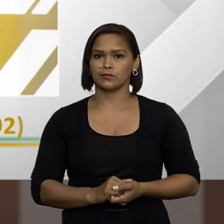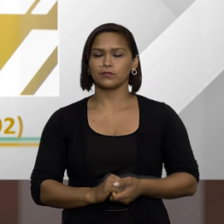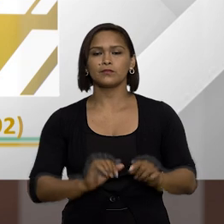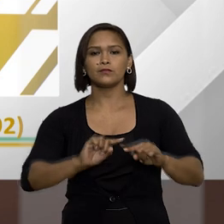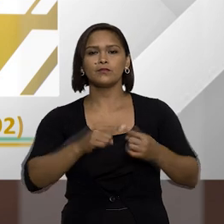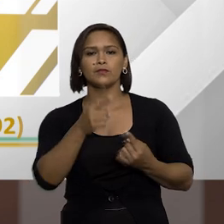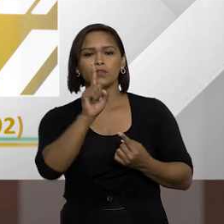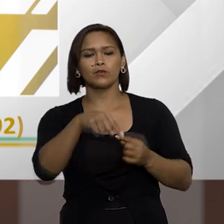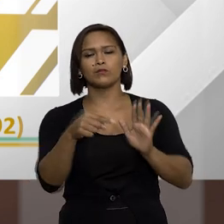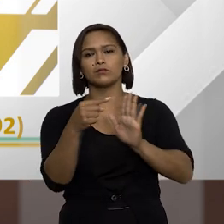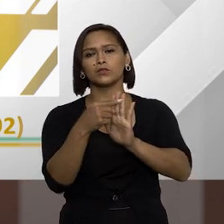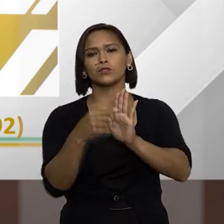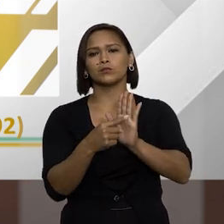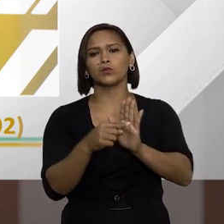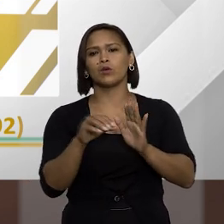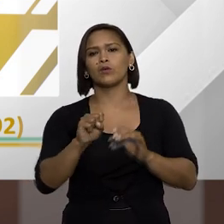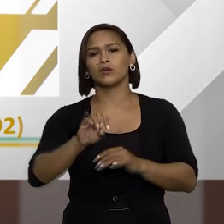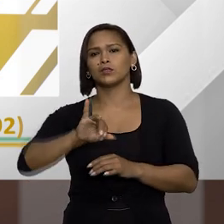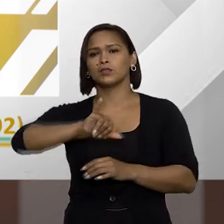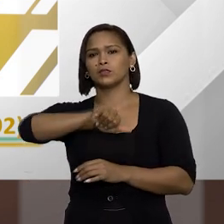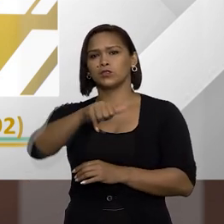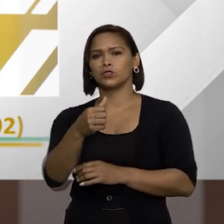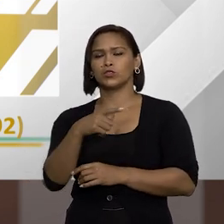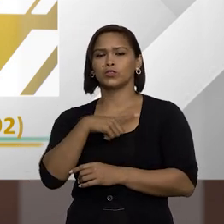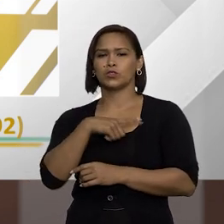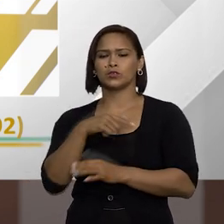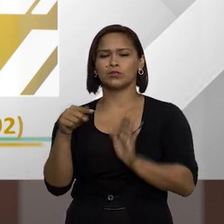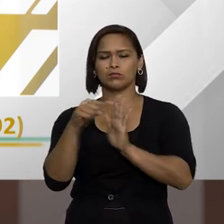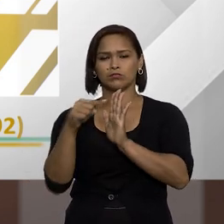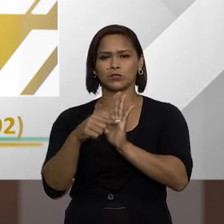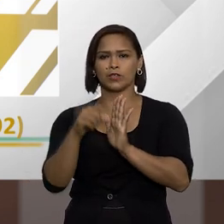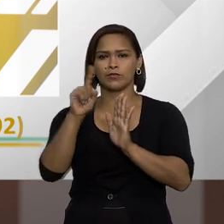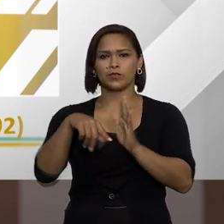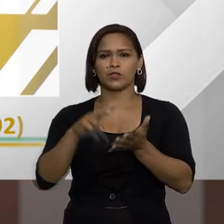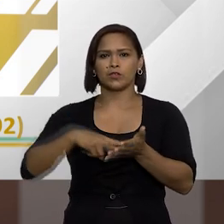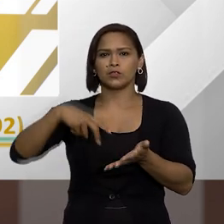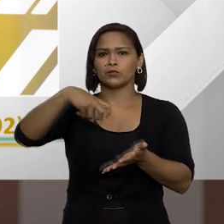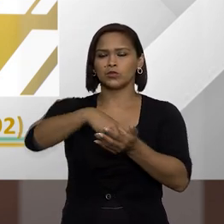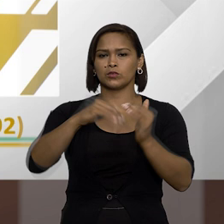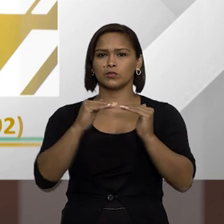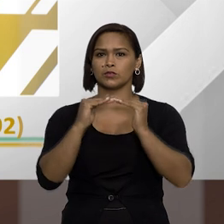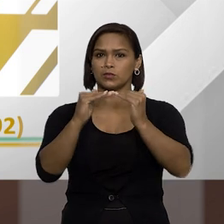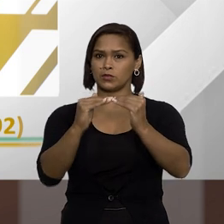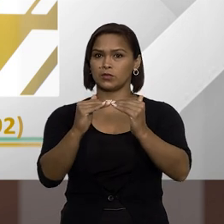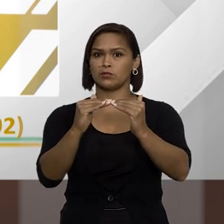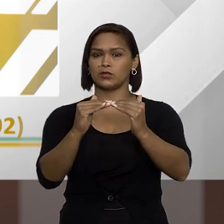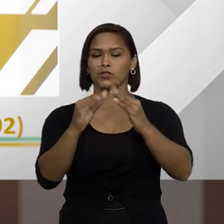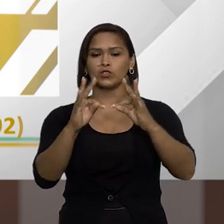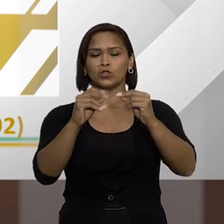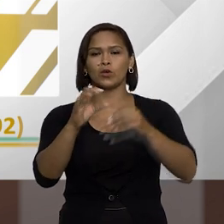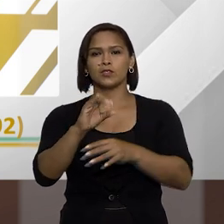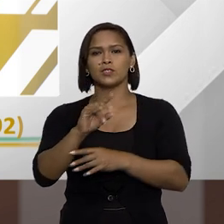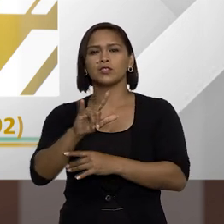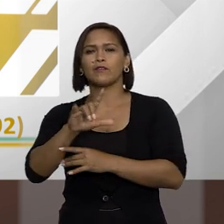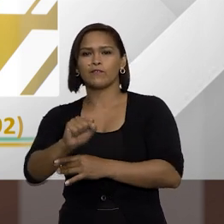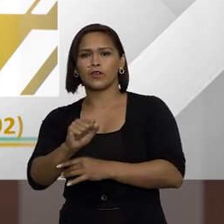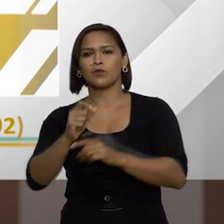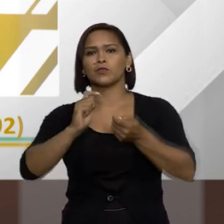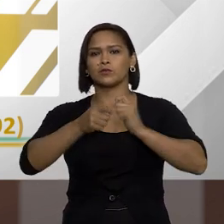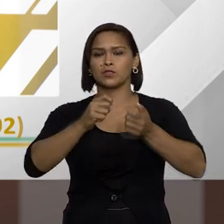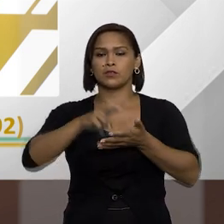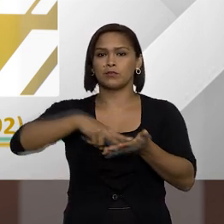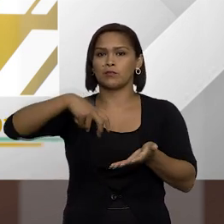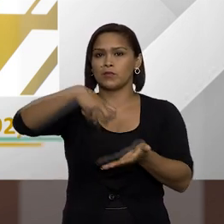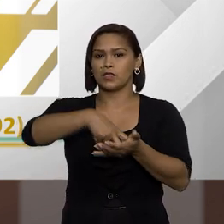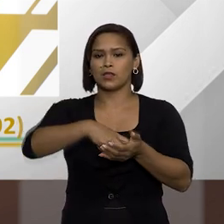E quanto a esse ponto, o Superior Tribunal de Justiça já definiu que as punições estabelecidas nas esferas civil, administrativa e